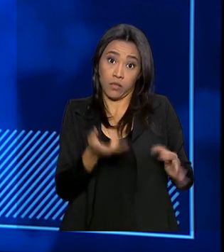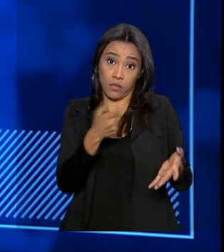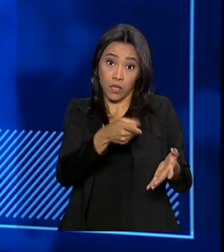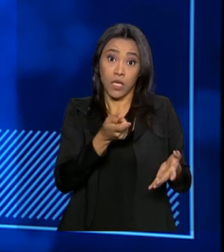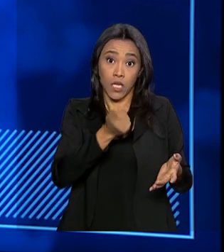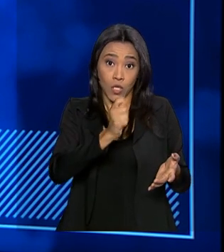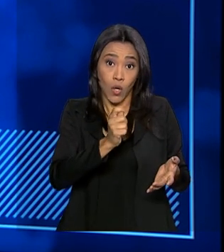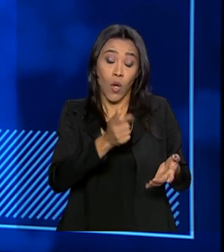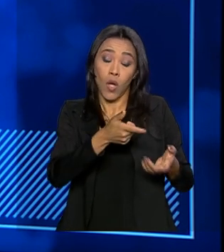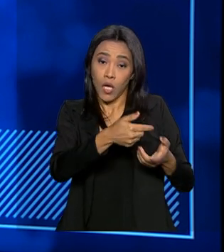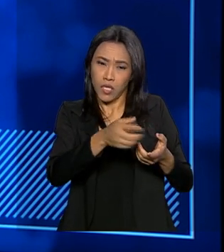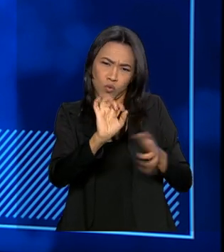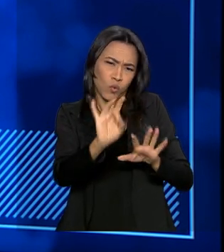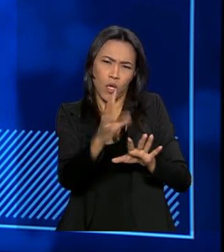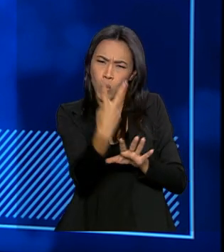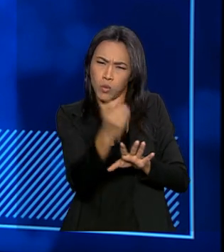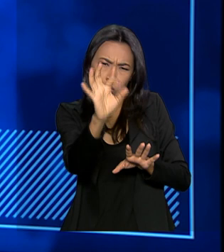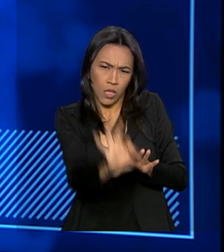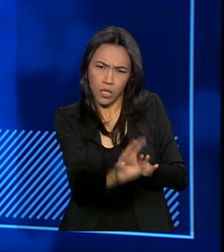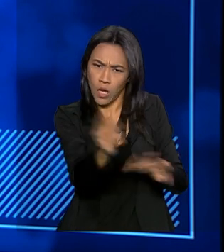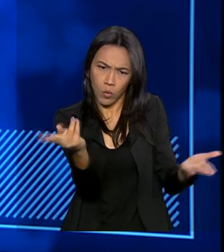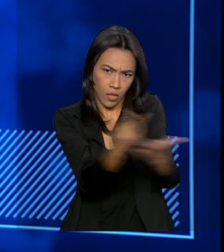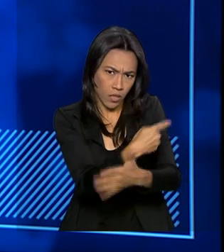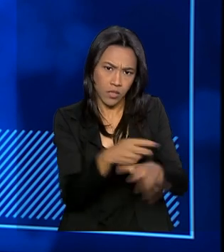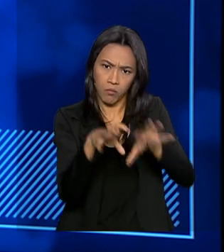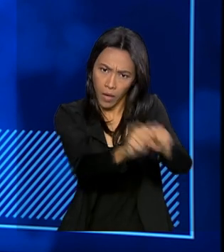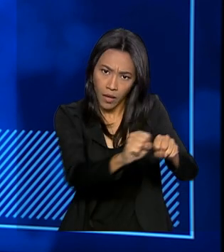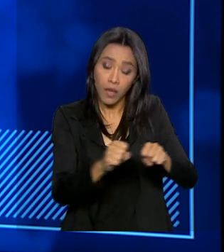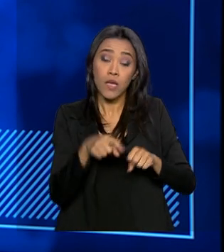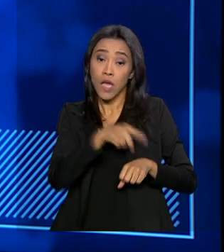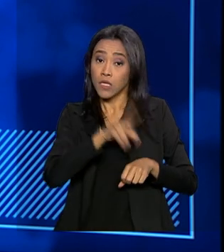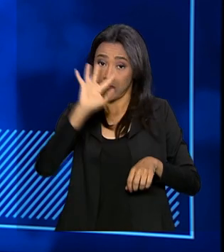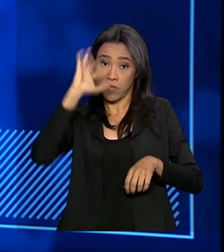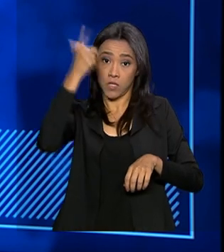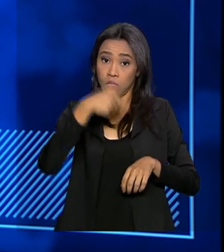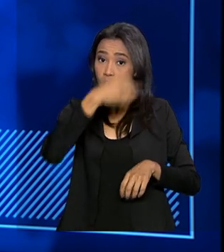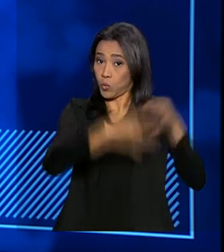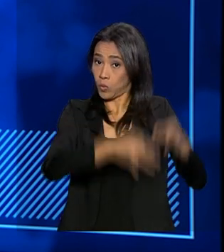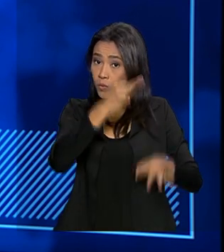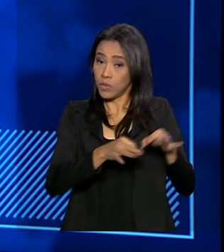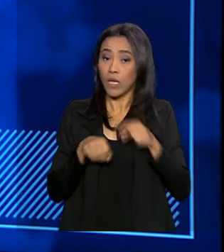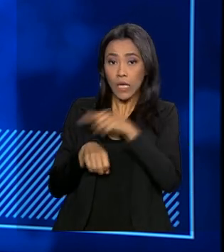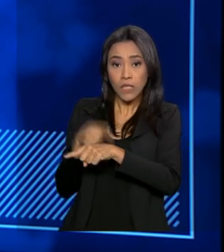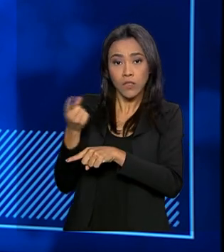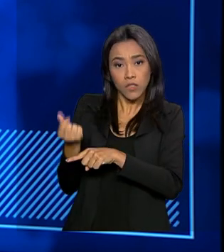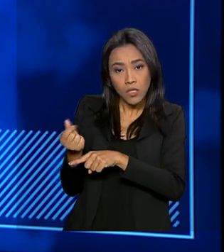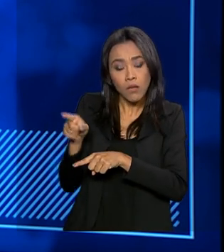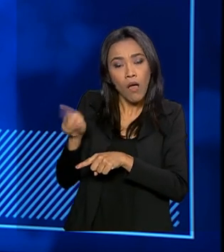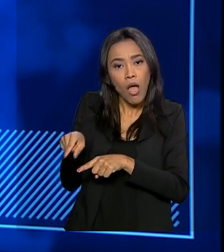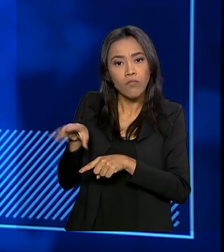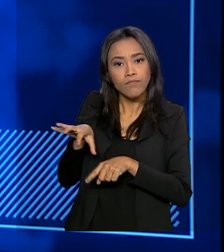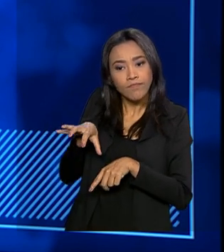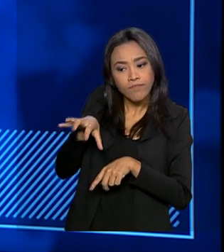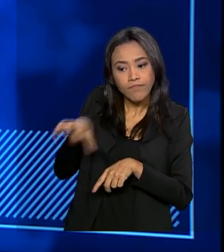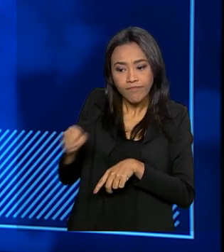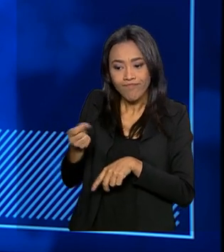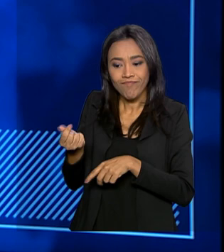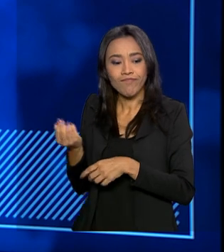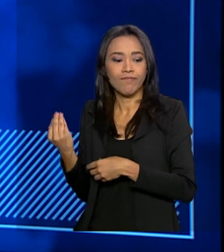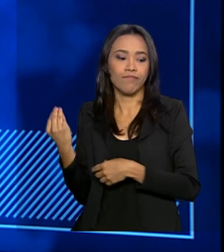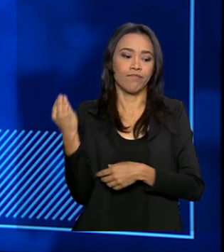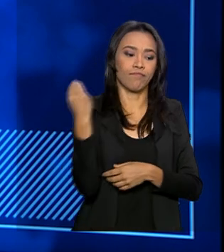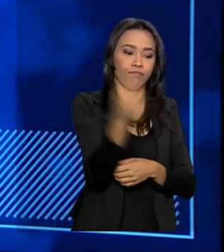torno de apenas 2%, mas, havendo reversão da decisão judicial, esse recurso será devolvido para o acusado